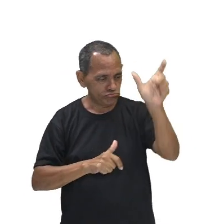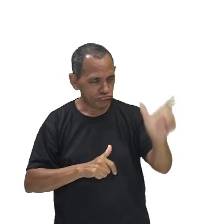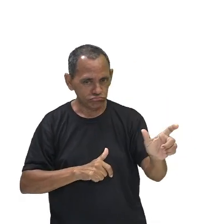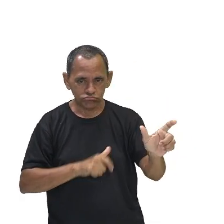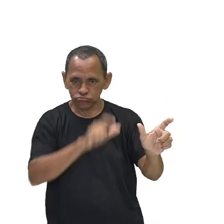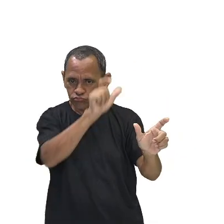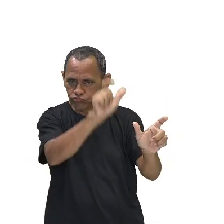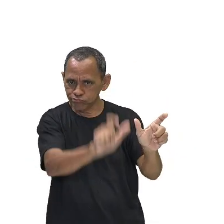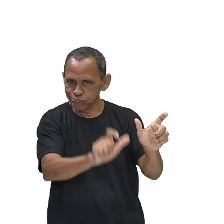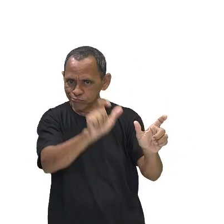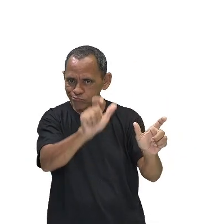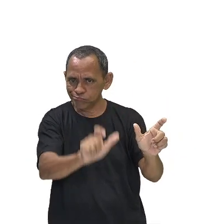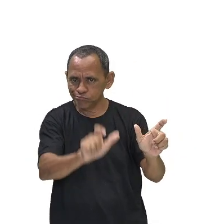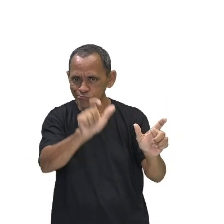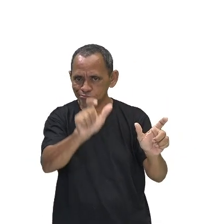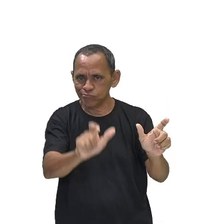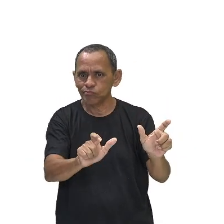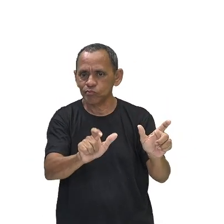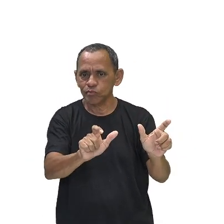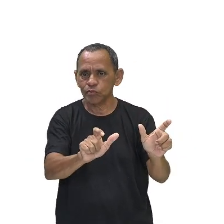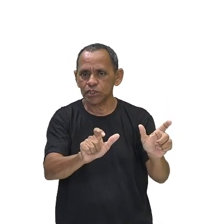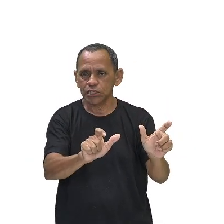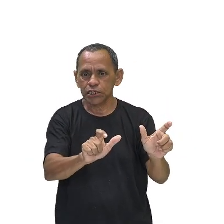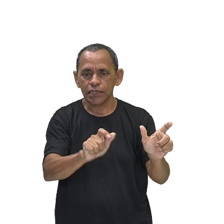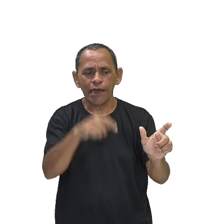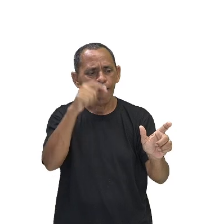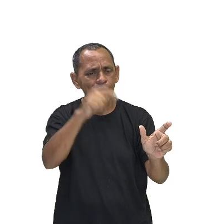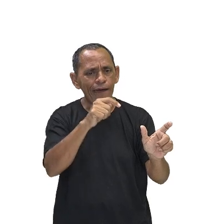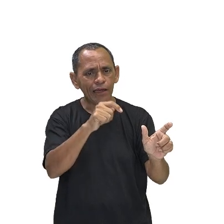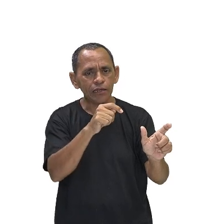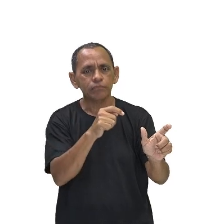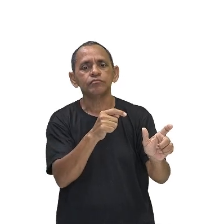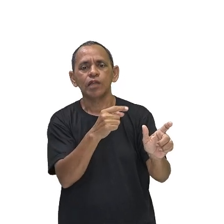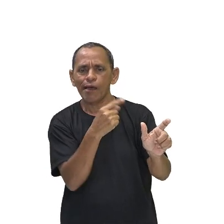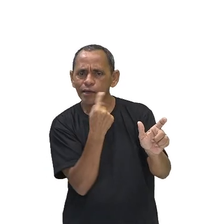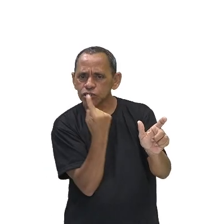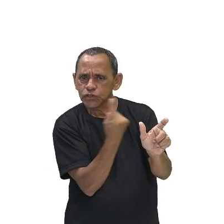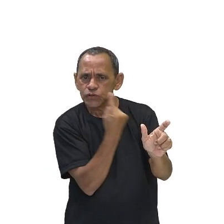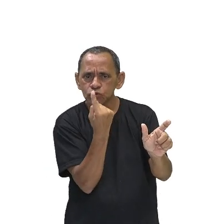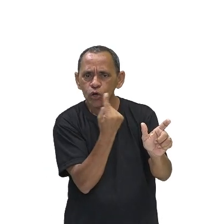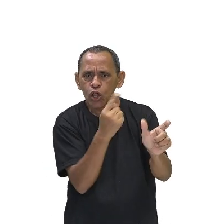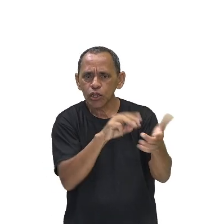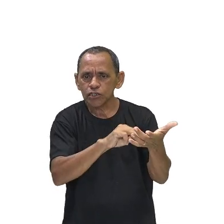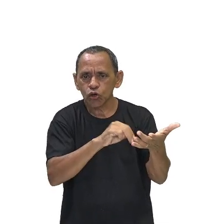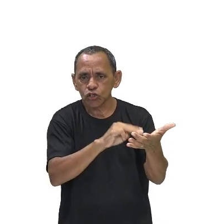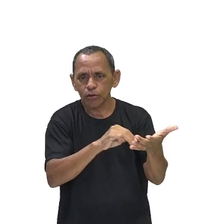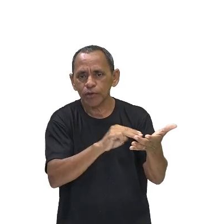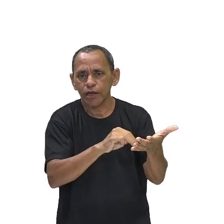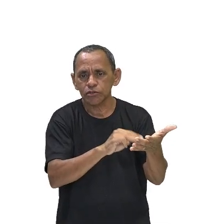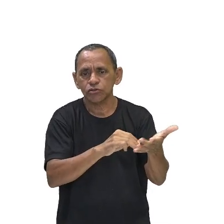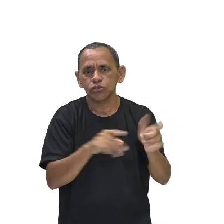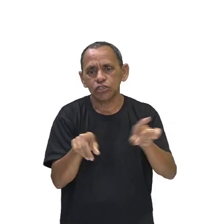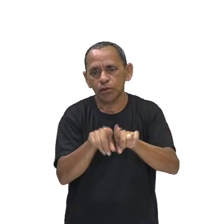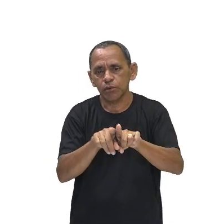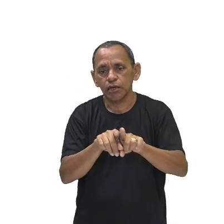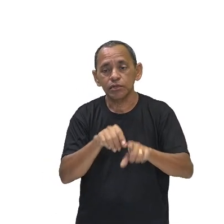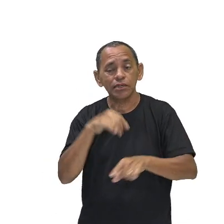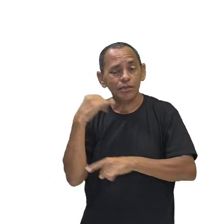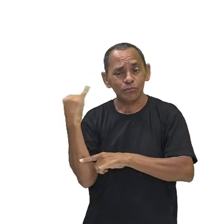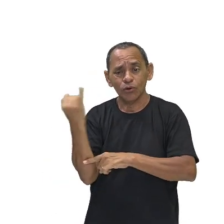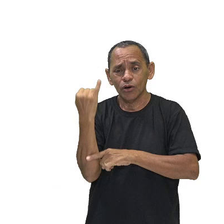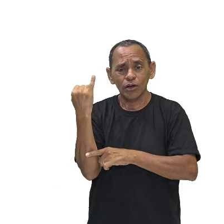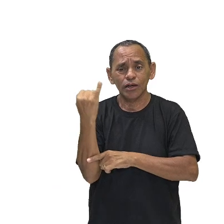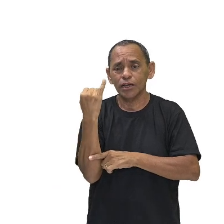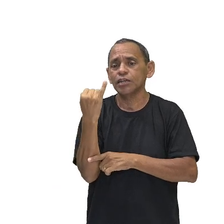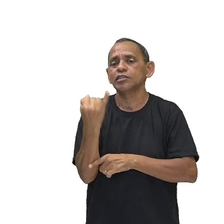e que ela é individualista quanto ao método. Então, é importante você frisar isso,